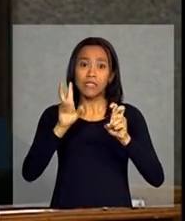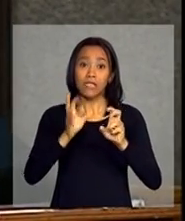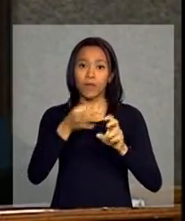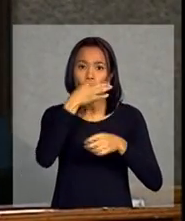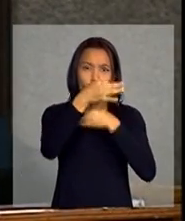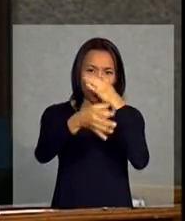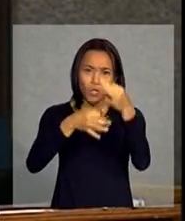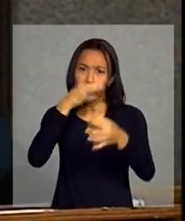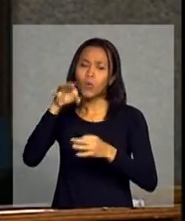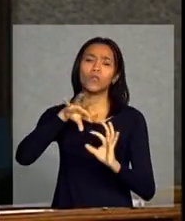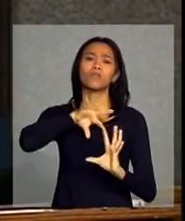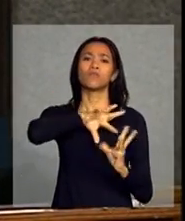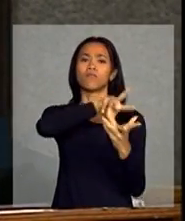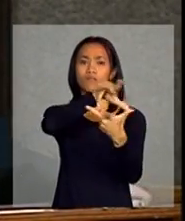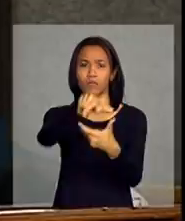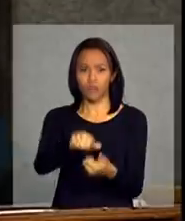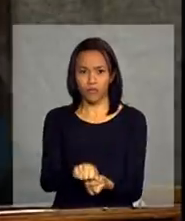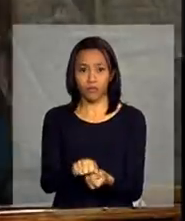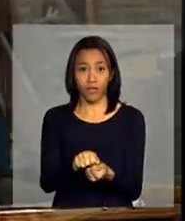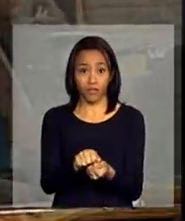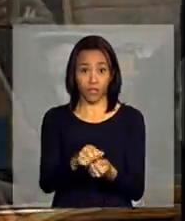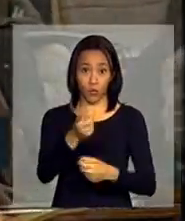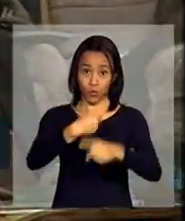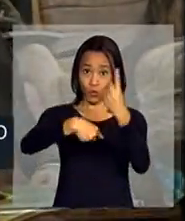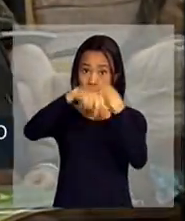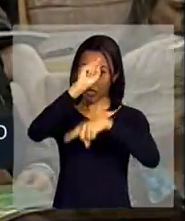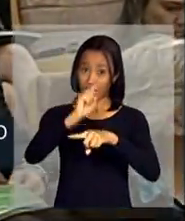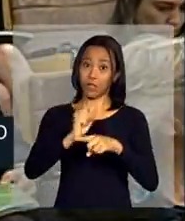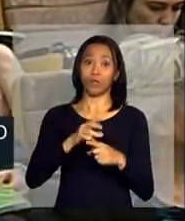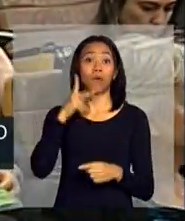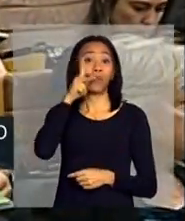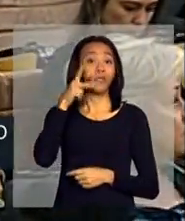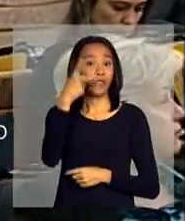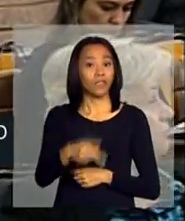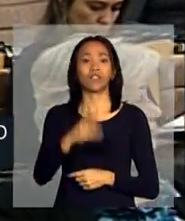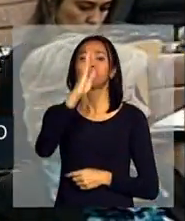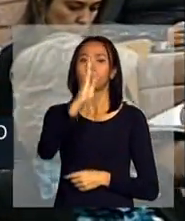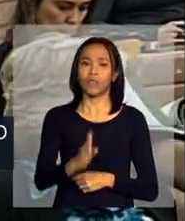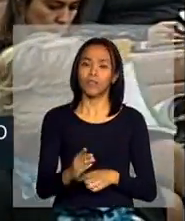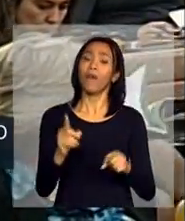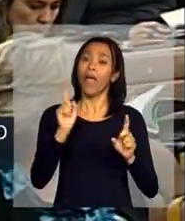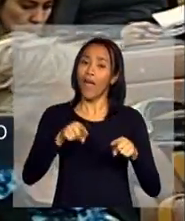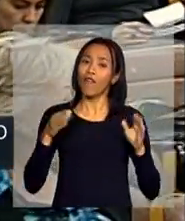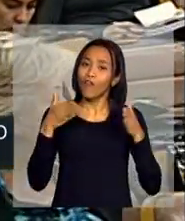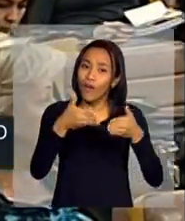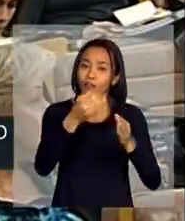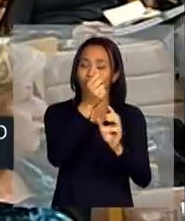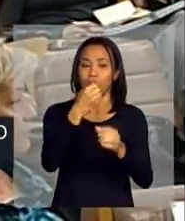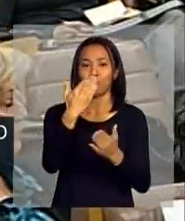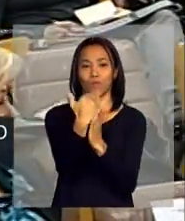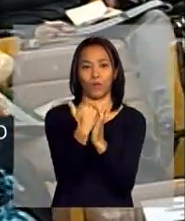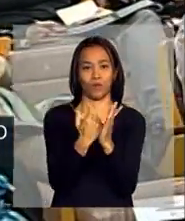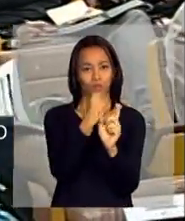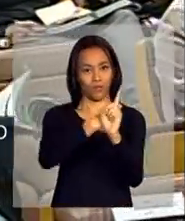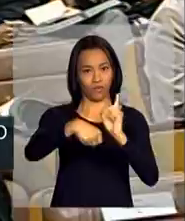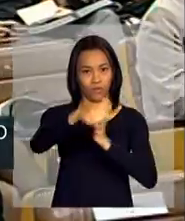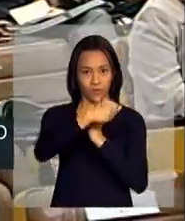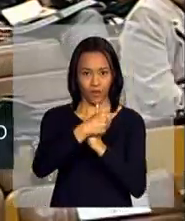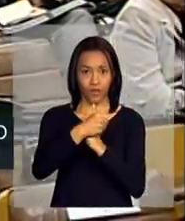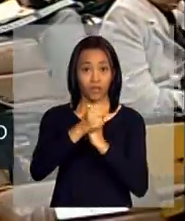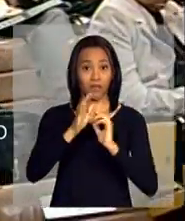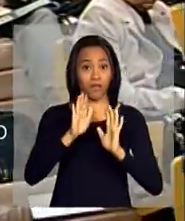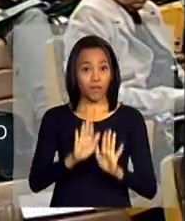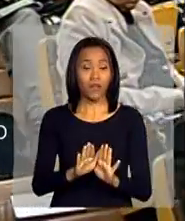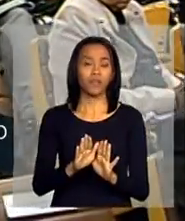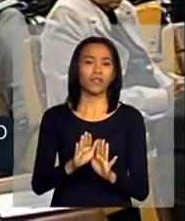internacionais sobre o sucesso da política brasileira e nos programas sociais. Mas, realmente, o fator que